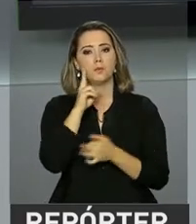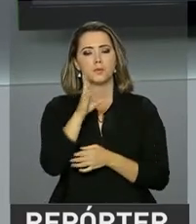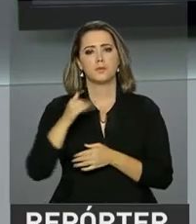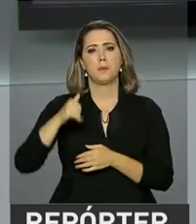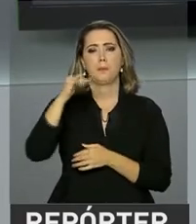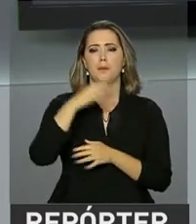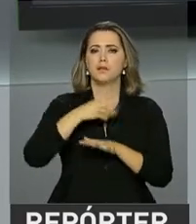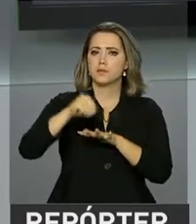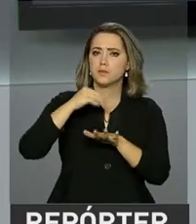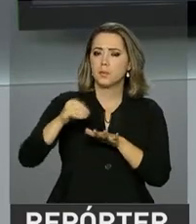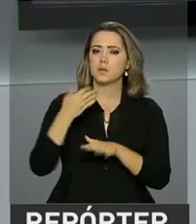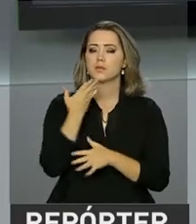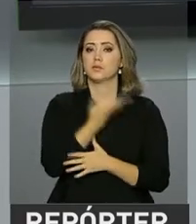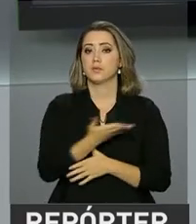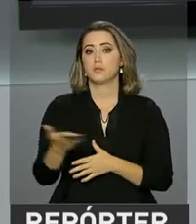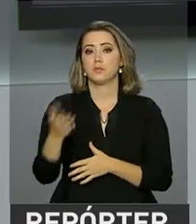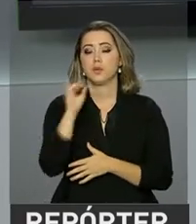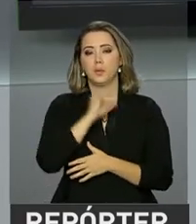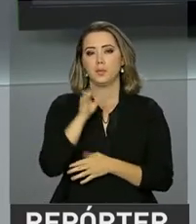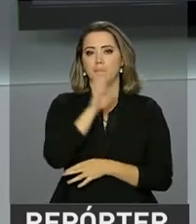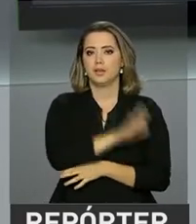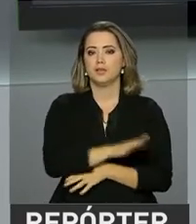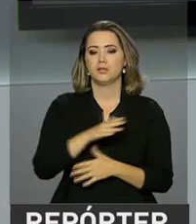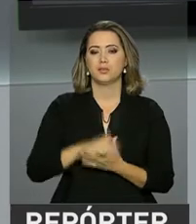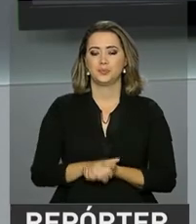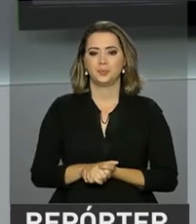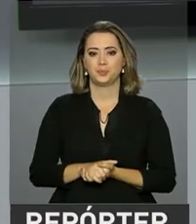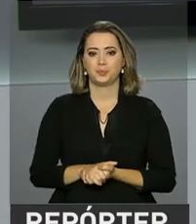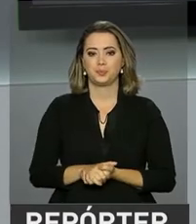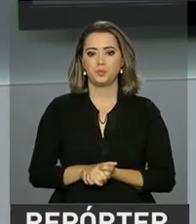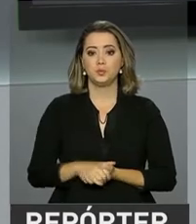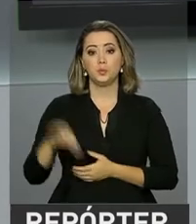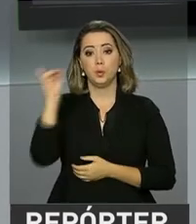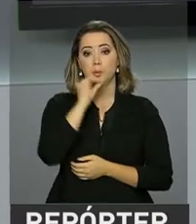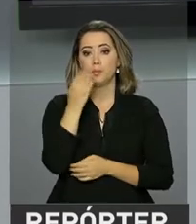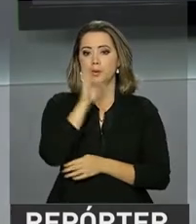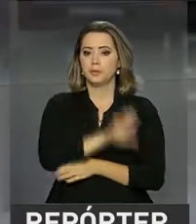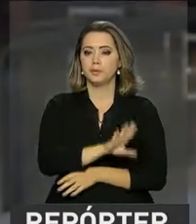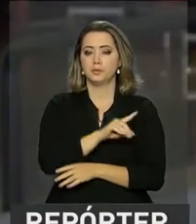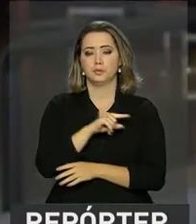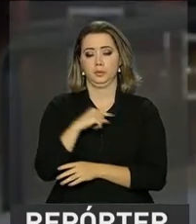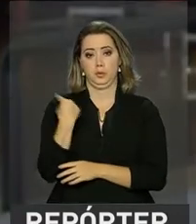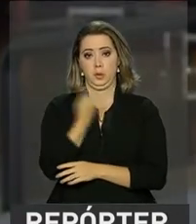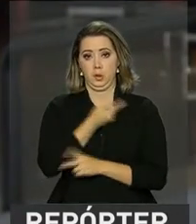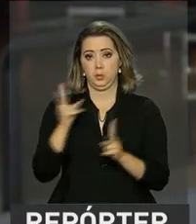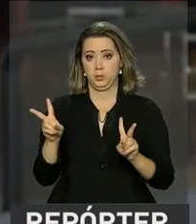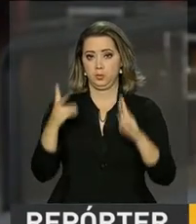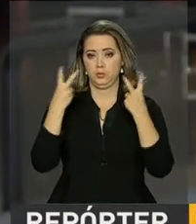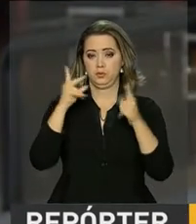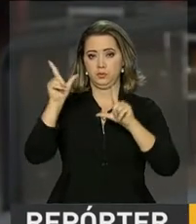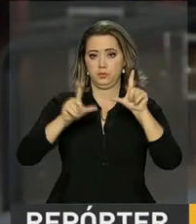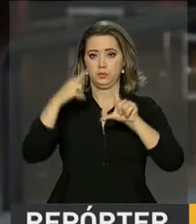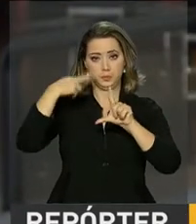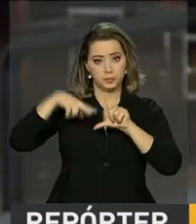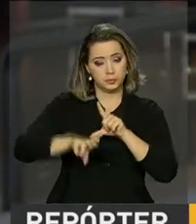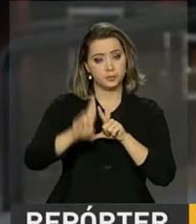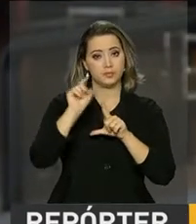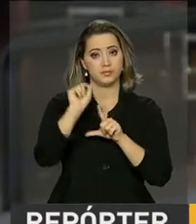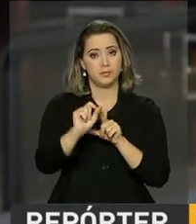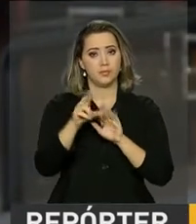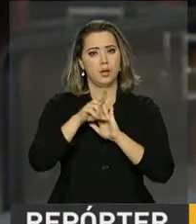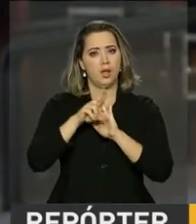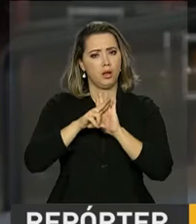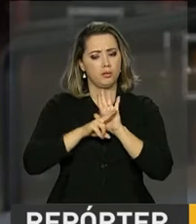esse assunto para a gente. Olá, Paulo. Boa tarde para você. Olá, Roberto. Boa tarde. Boa tarde a todos que nos assistem na TV NBR. A